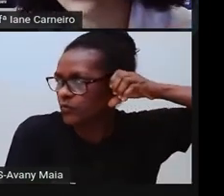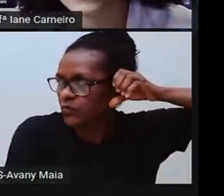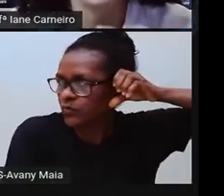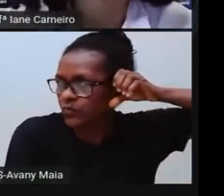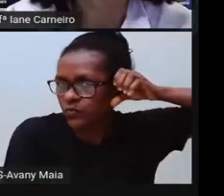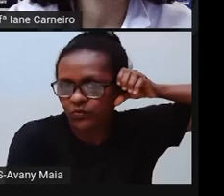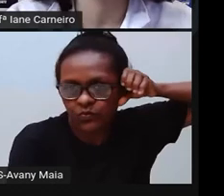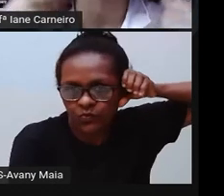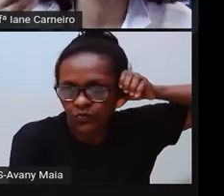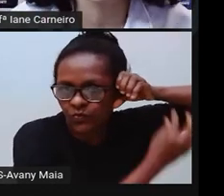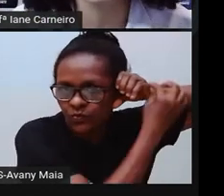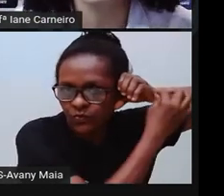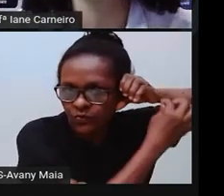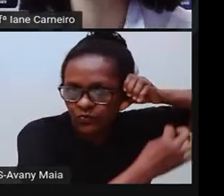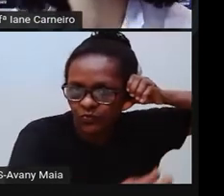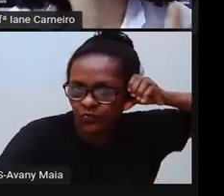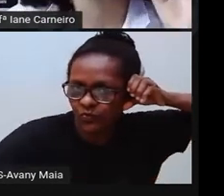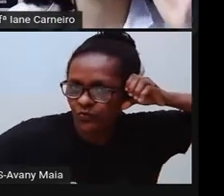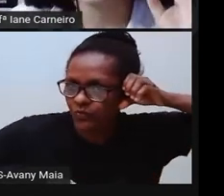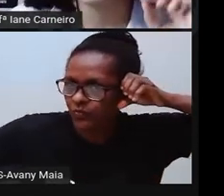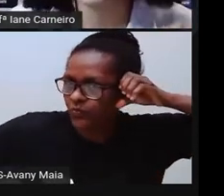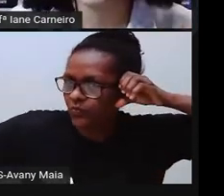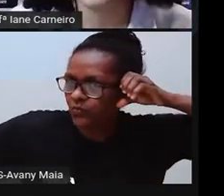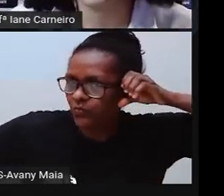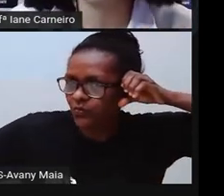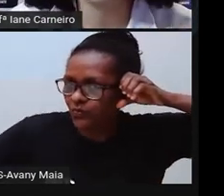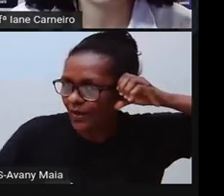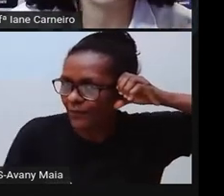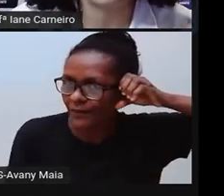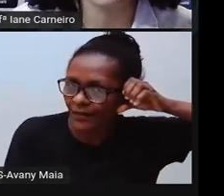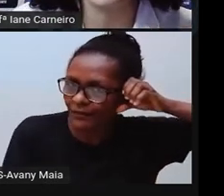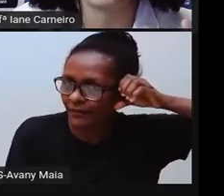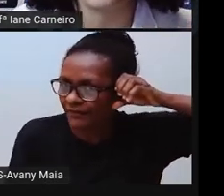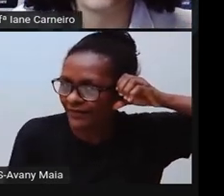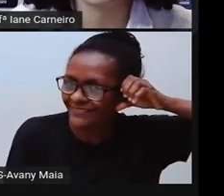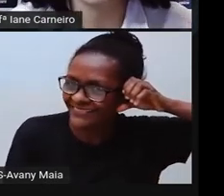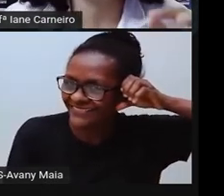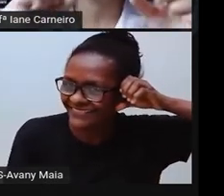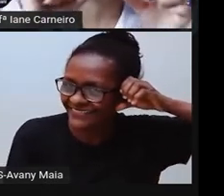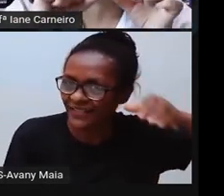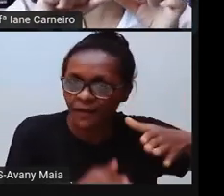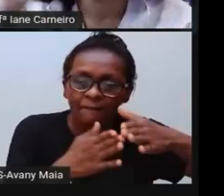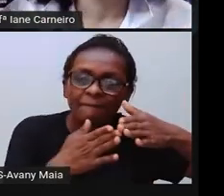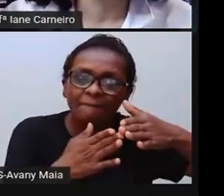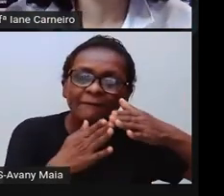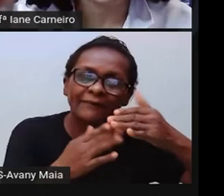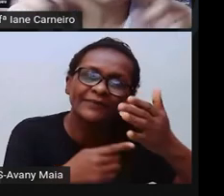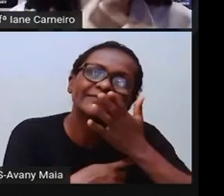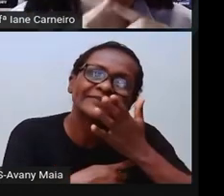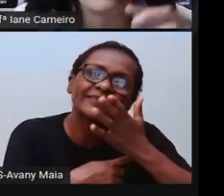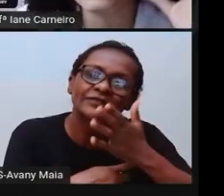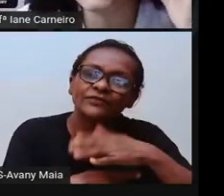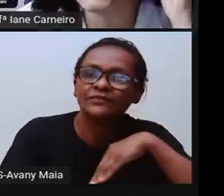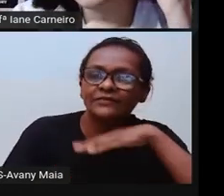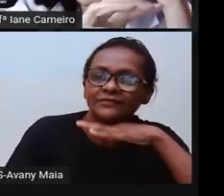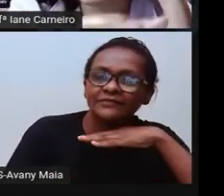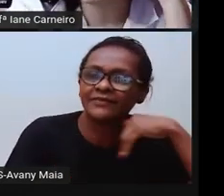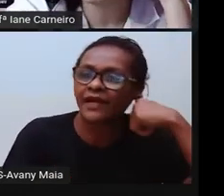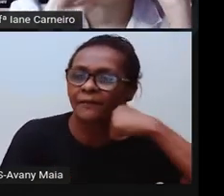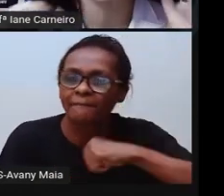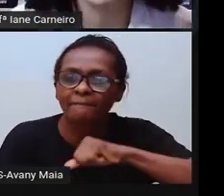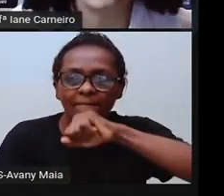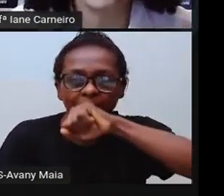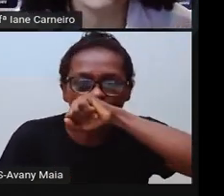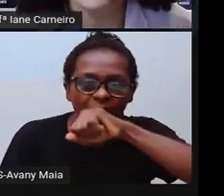de Danone, né? Do iogurte. Vocês podem pedir ajuda da mamãe ou do papai. Faz um furo, coloca um barbante. E você fica